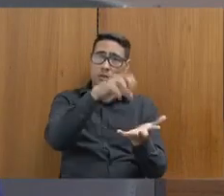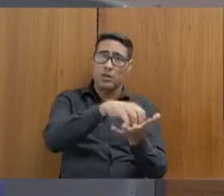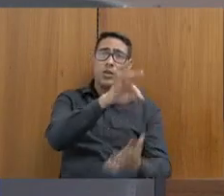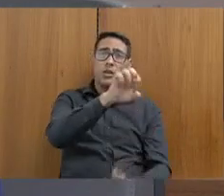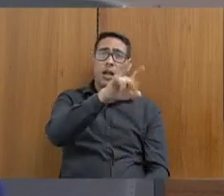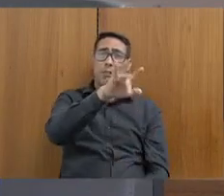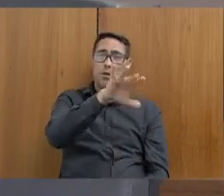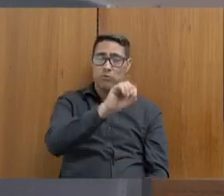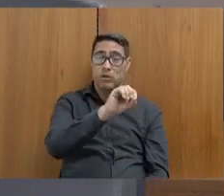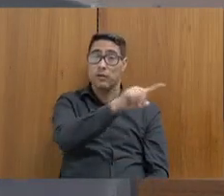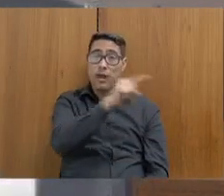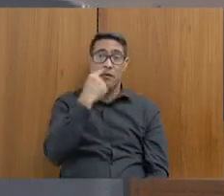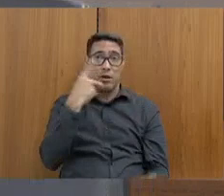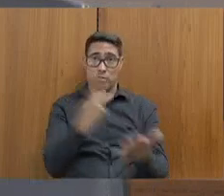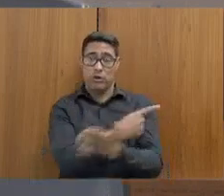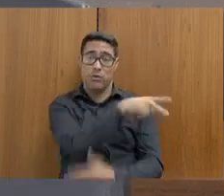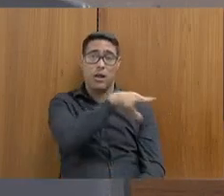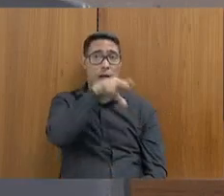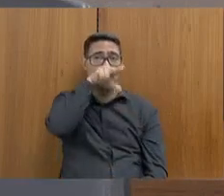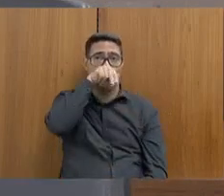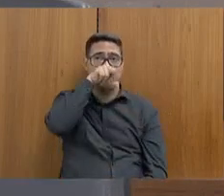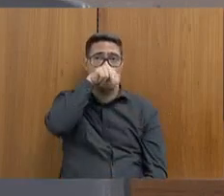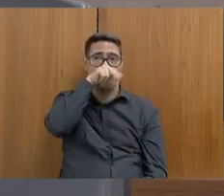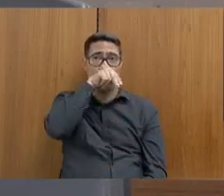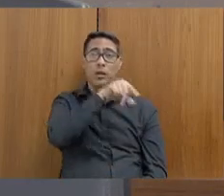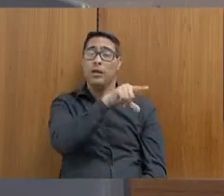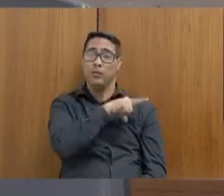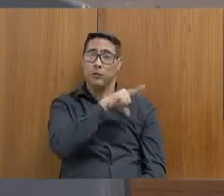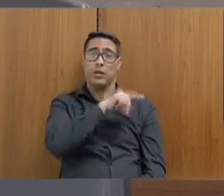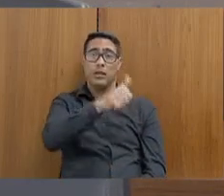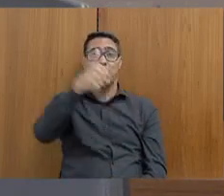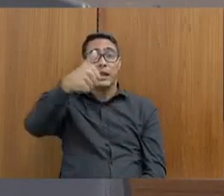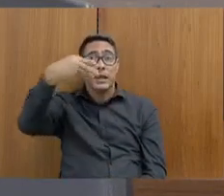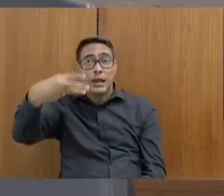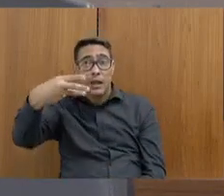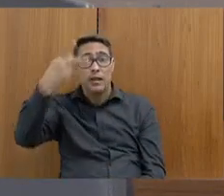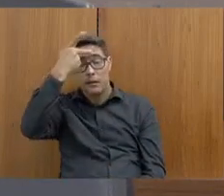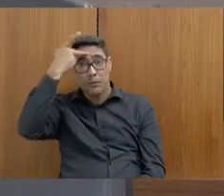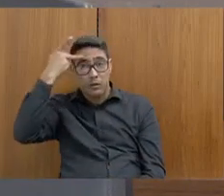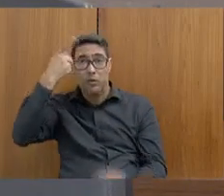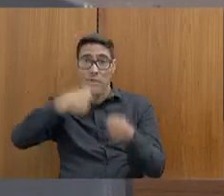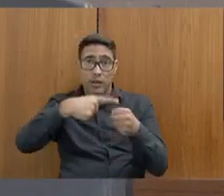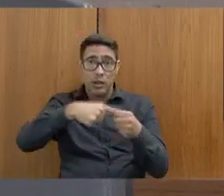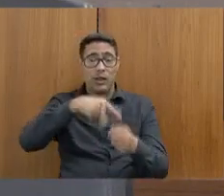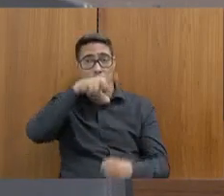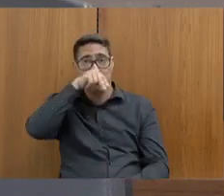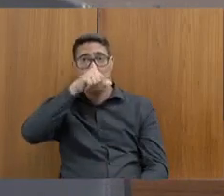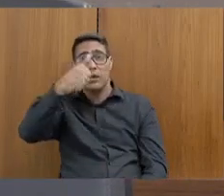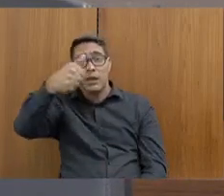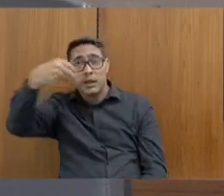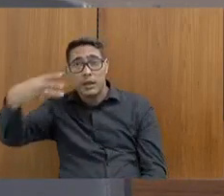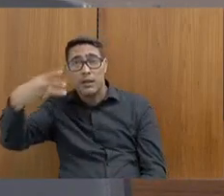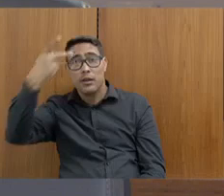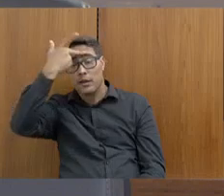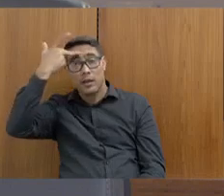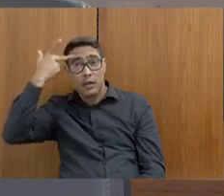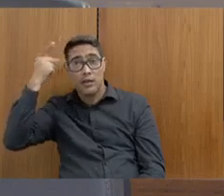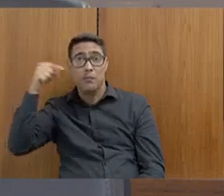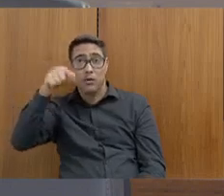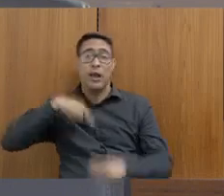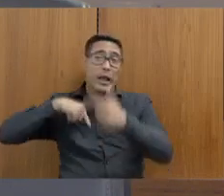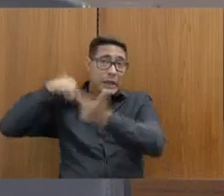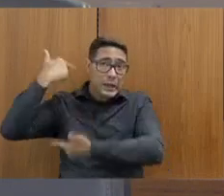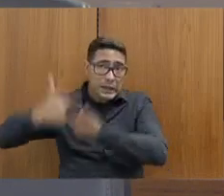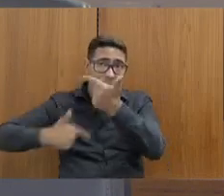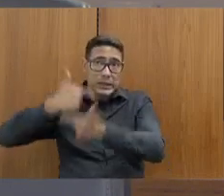Patos de Minas, onde tivemos 13 pessoas, 13 pessoas resgatadas do trabalho análogo à escravidão